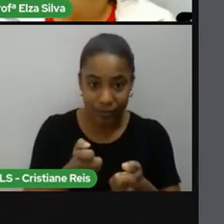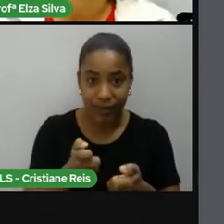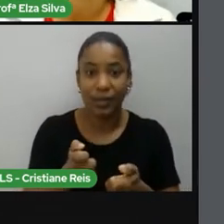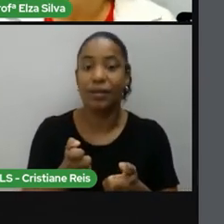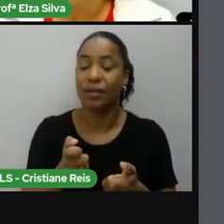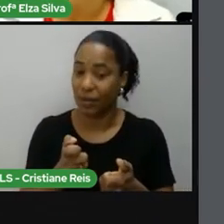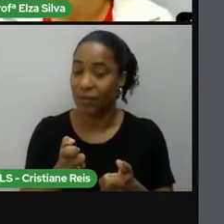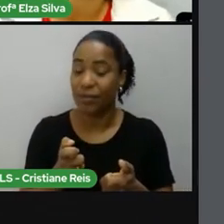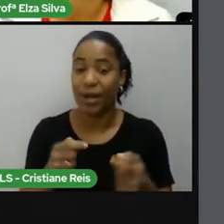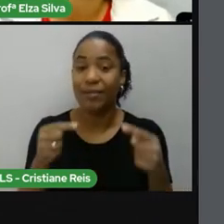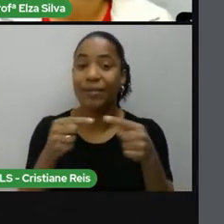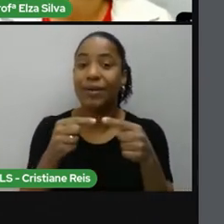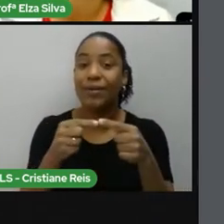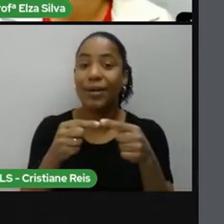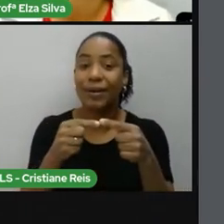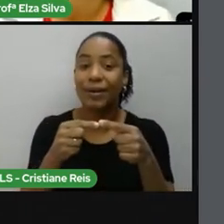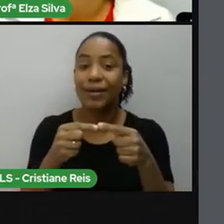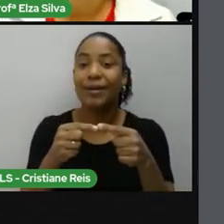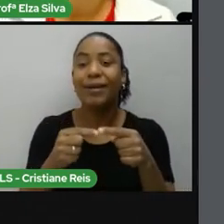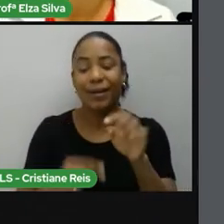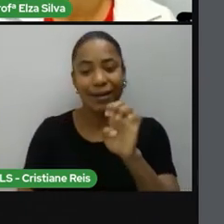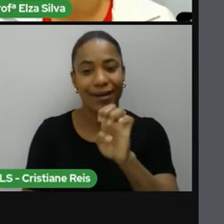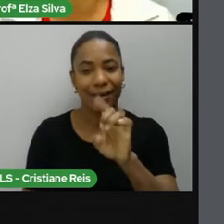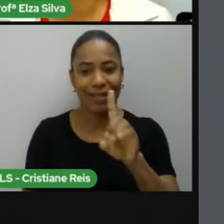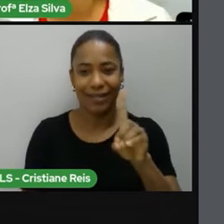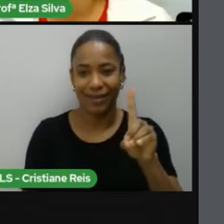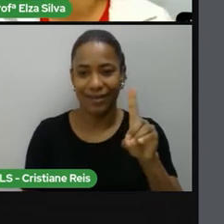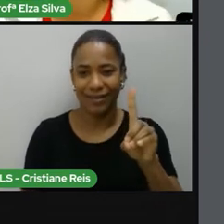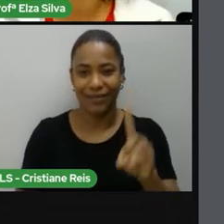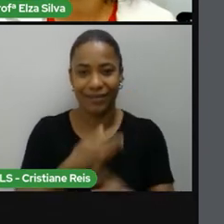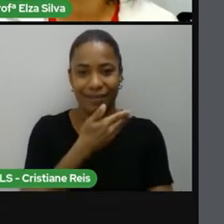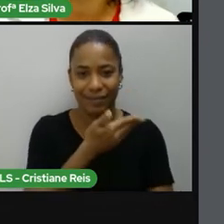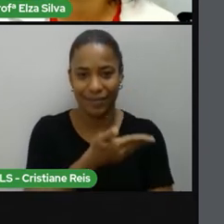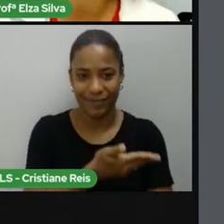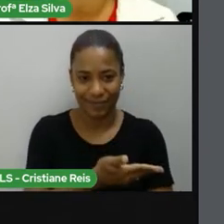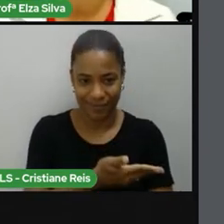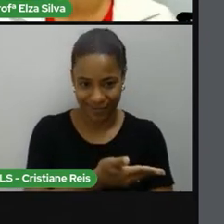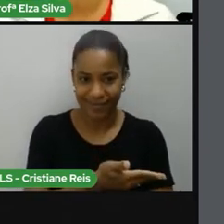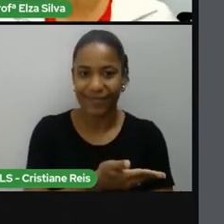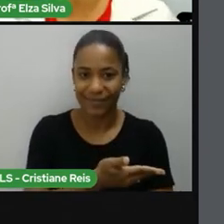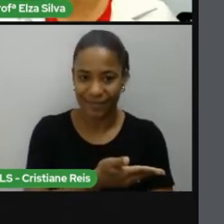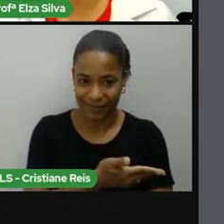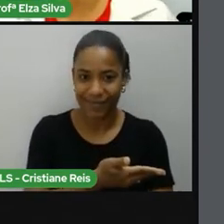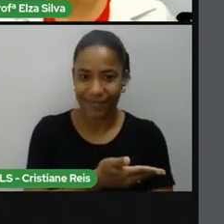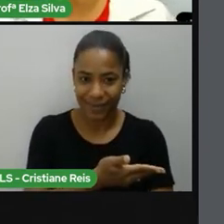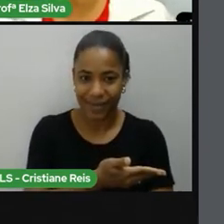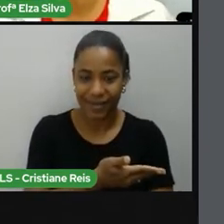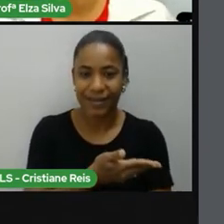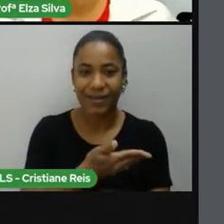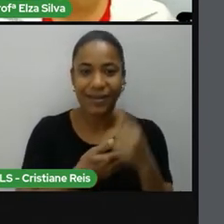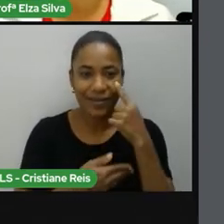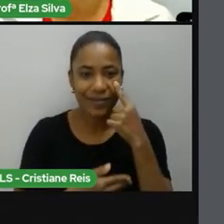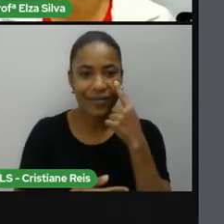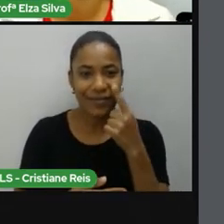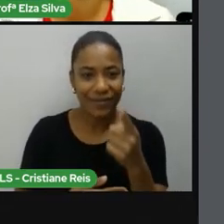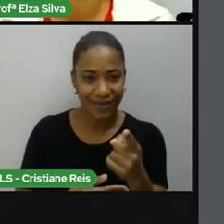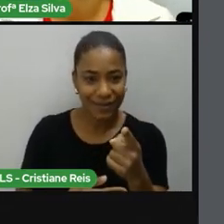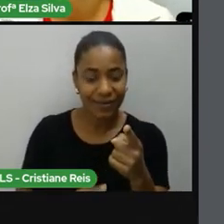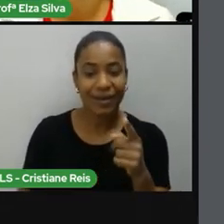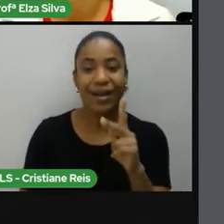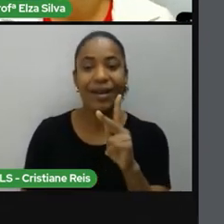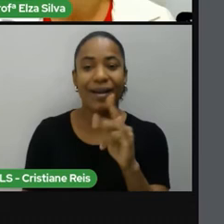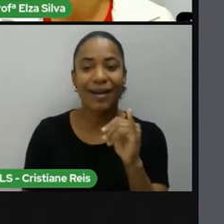de I. Play it. To kiss, beijar, eu acrescento I de Kissed.